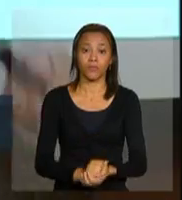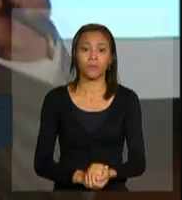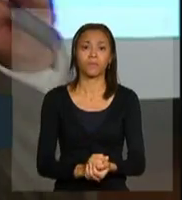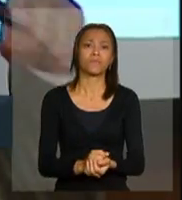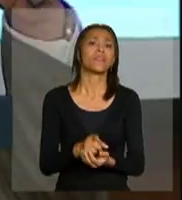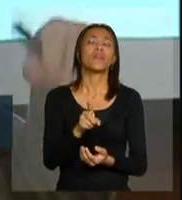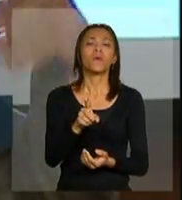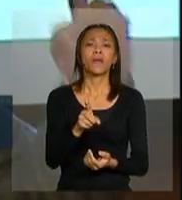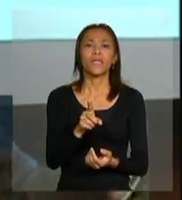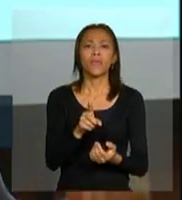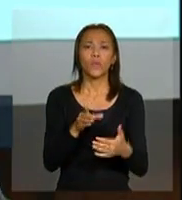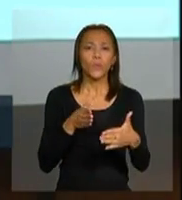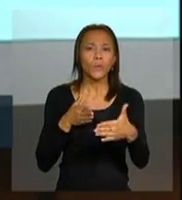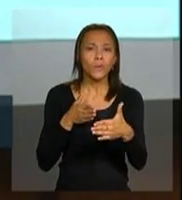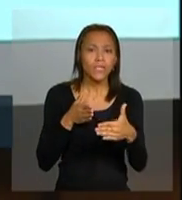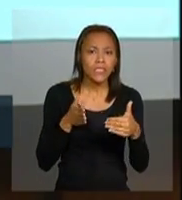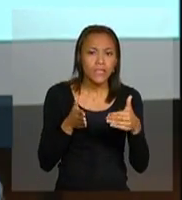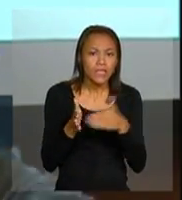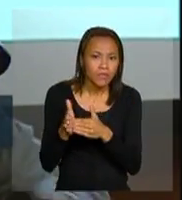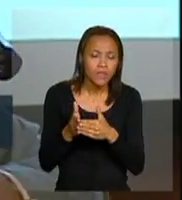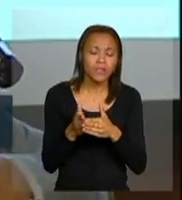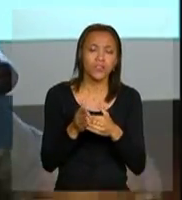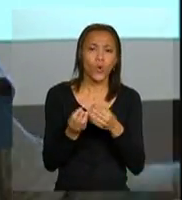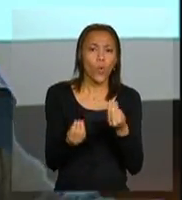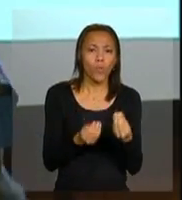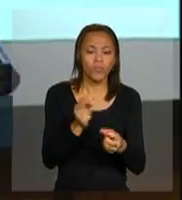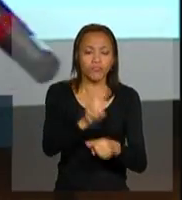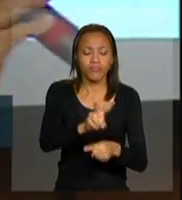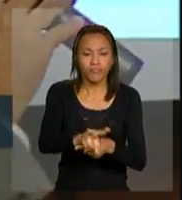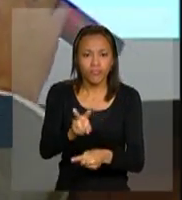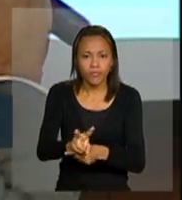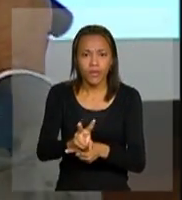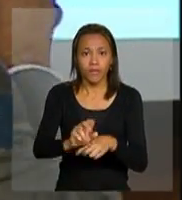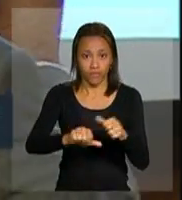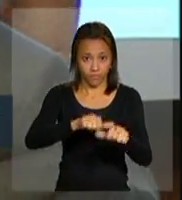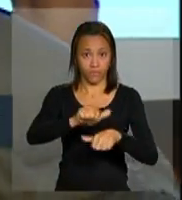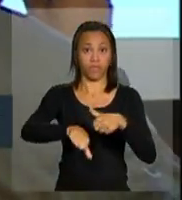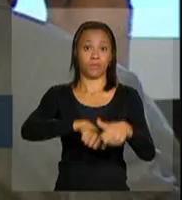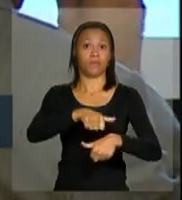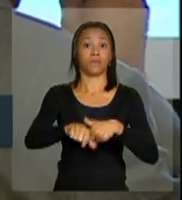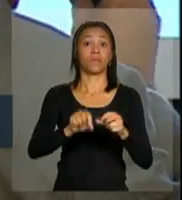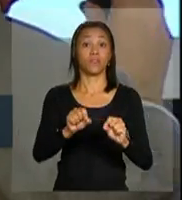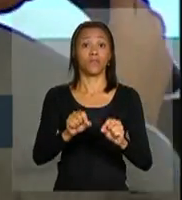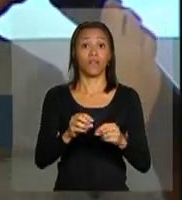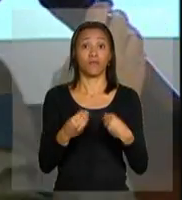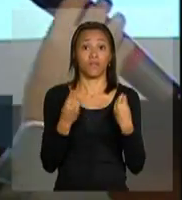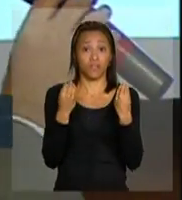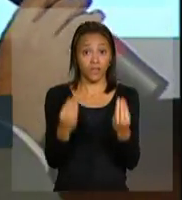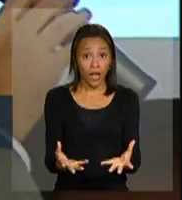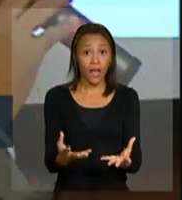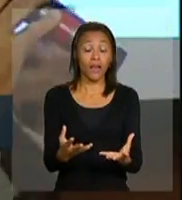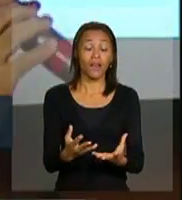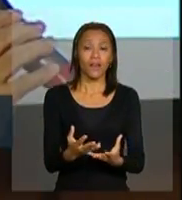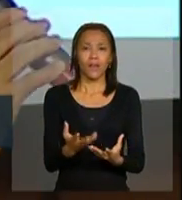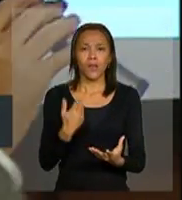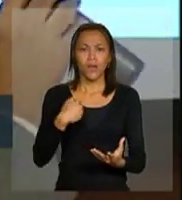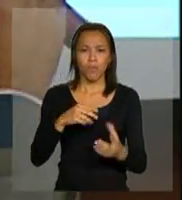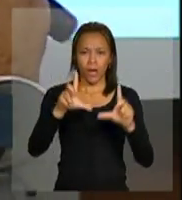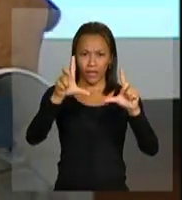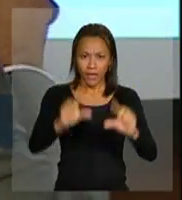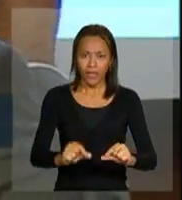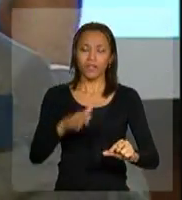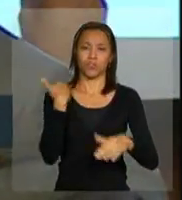como limite para inicial tratamento. Isso vai modificar completamente o perfil e vai nos trazer uma perspectiva muito grande na queda da